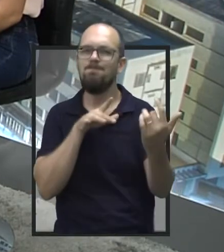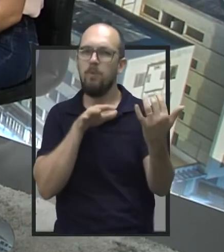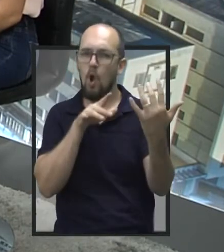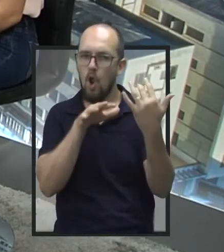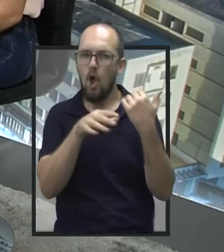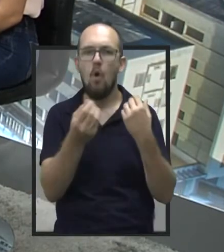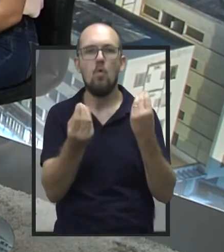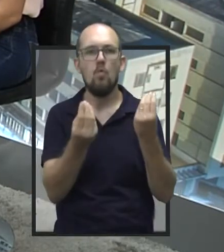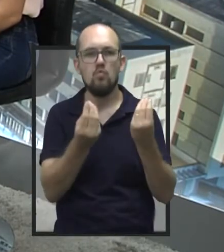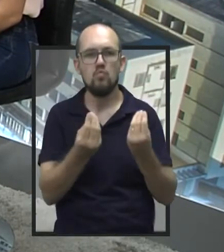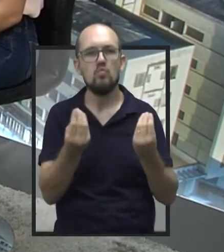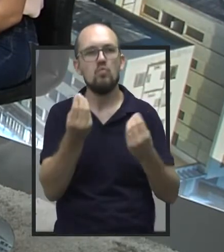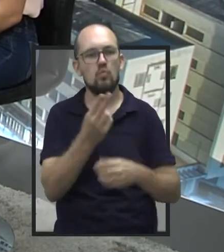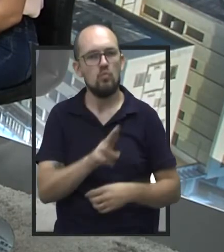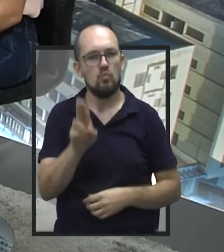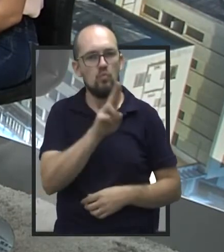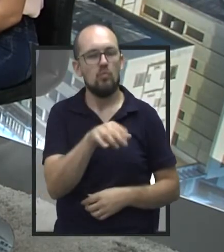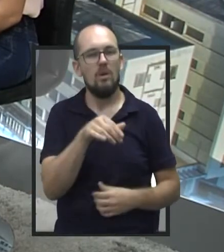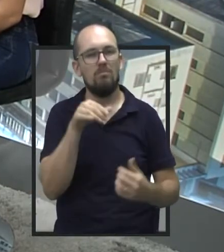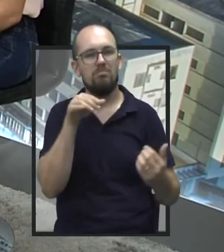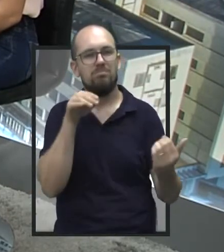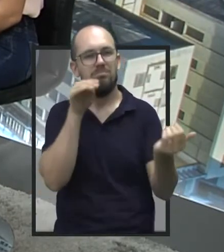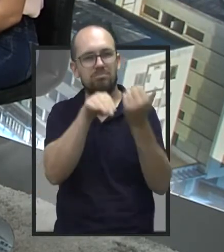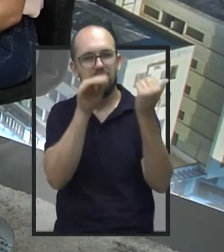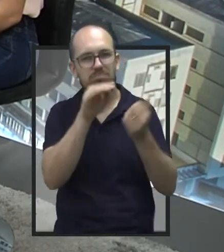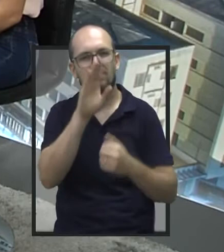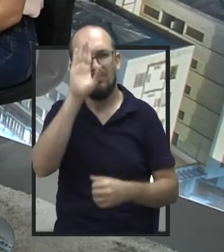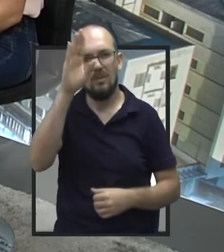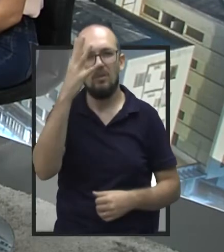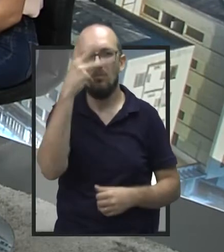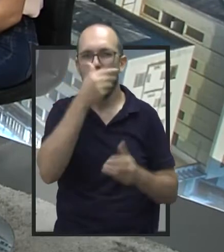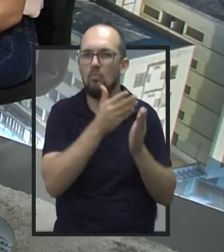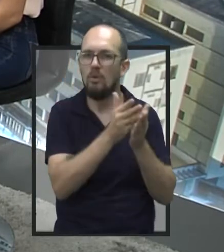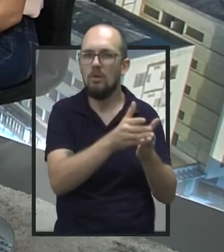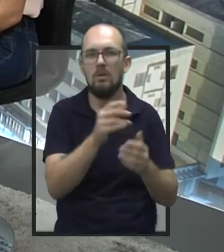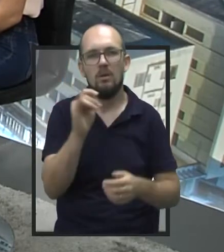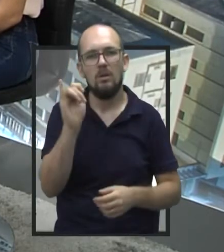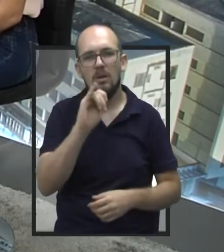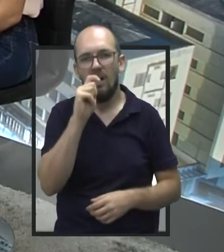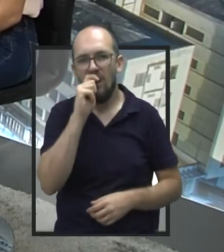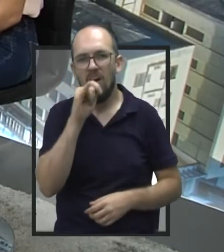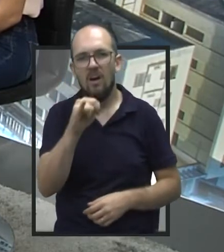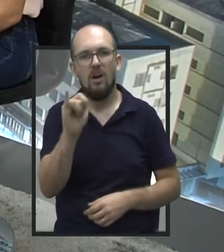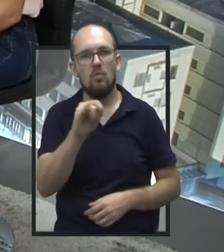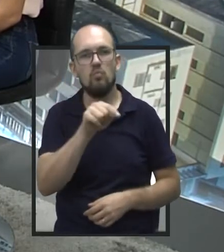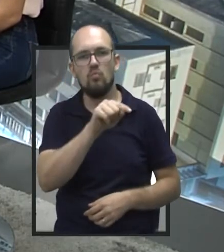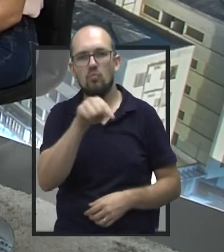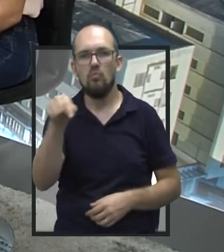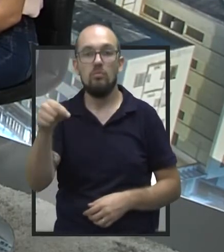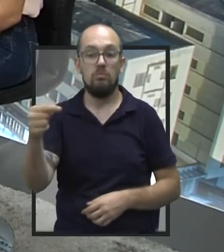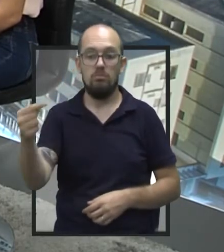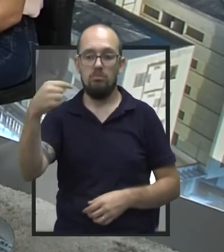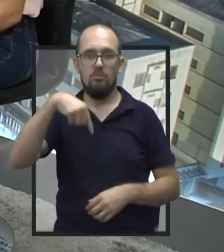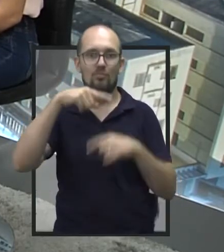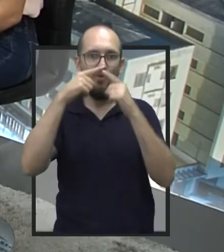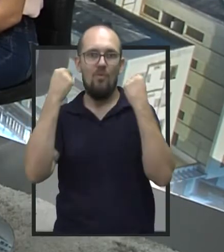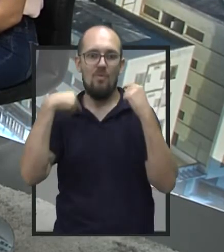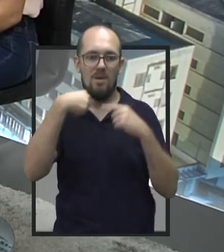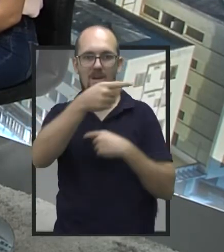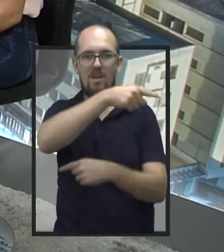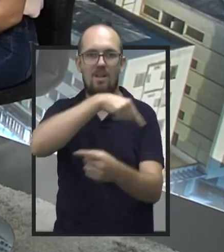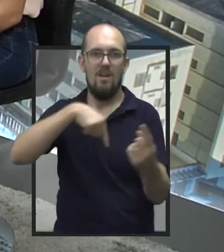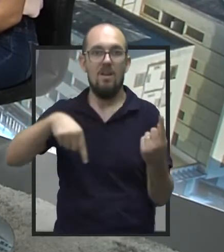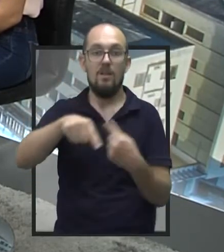né? Os moradores, principalmente aqueles das cidades ali, Barra Bonita, Iguaraçu do Tietê, que querem chegar ao município de Jau, muitas vezes